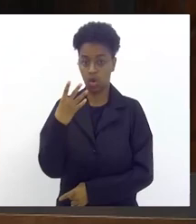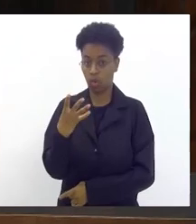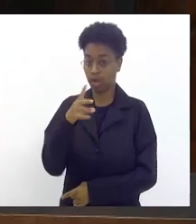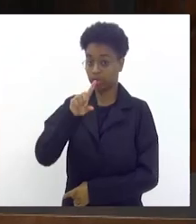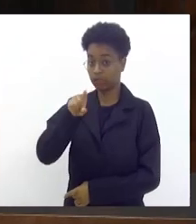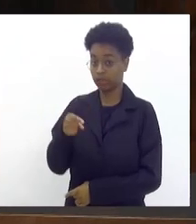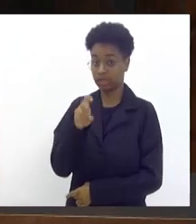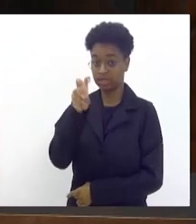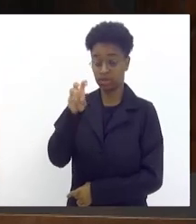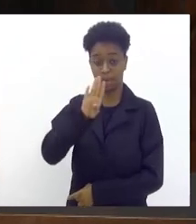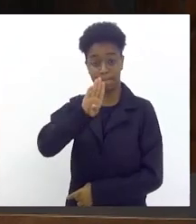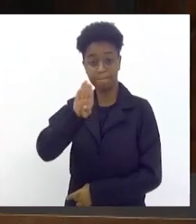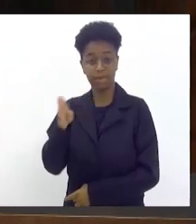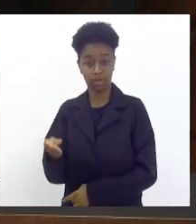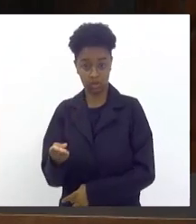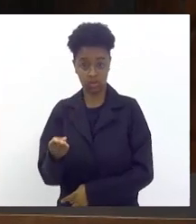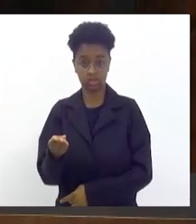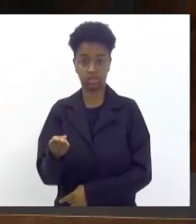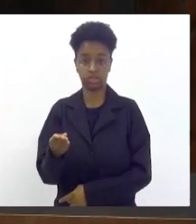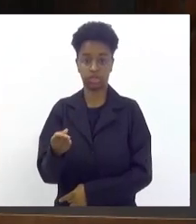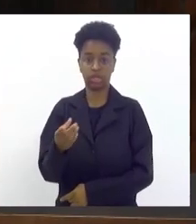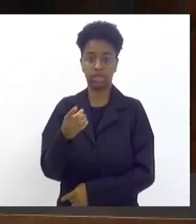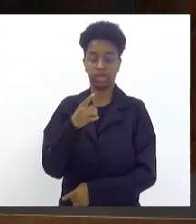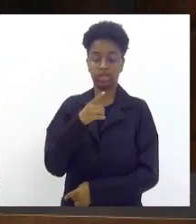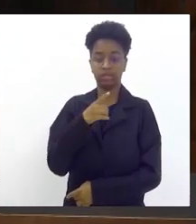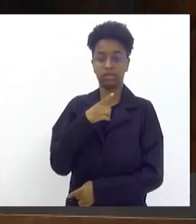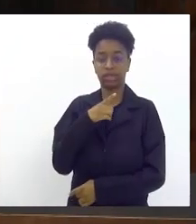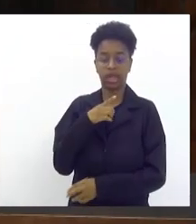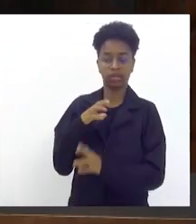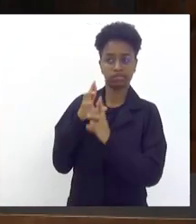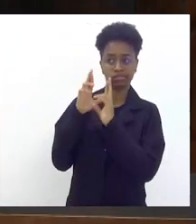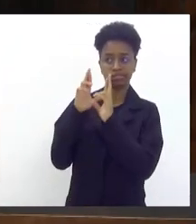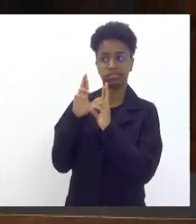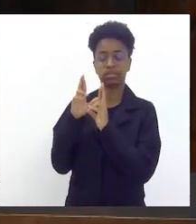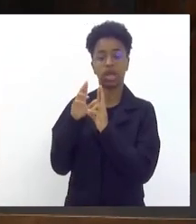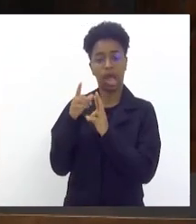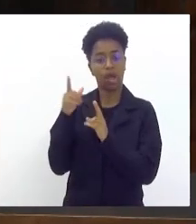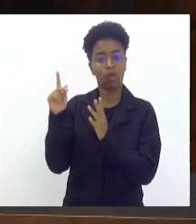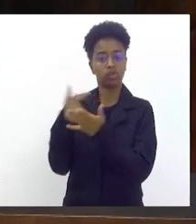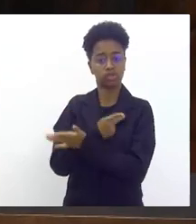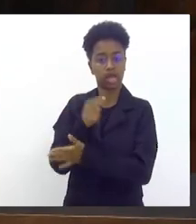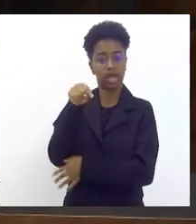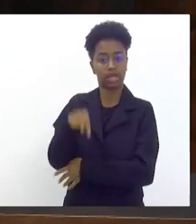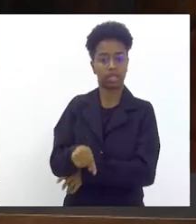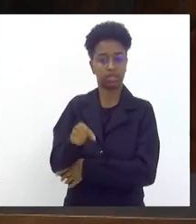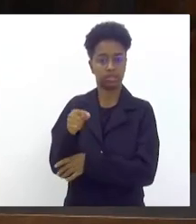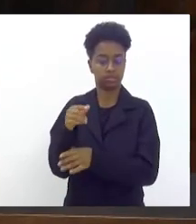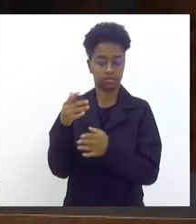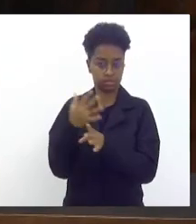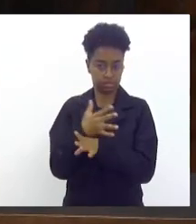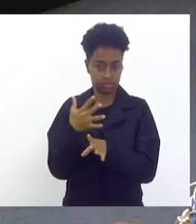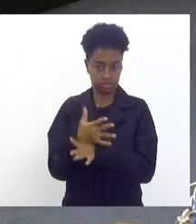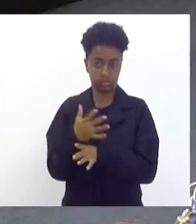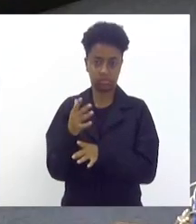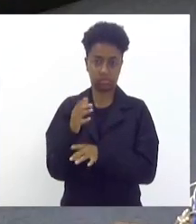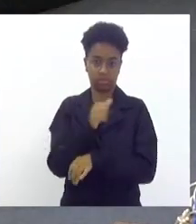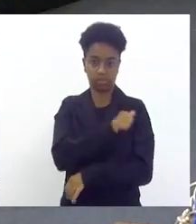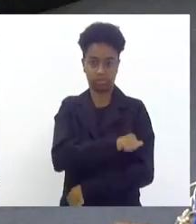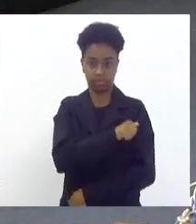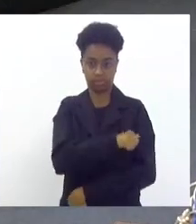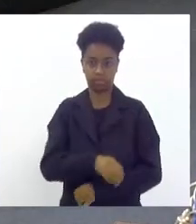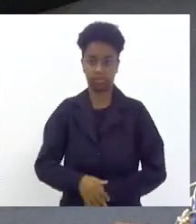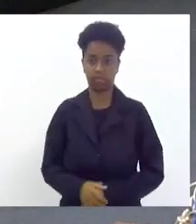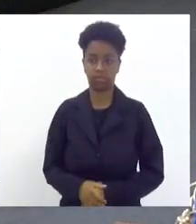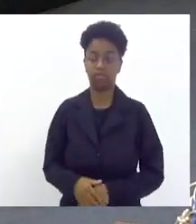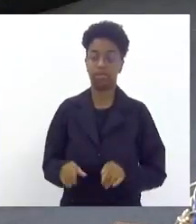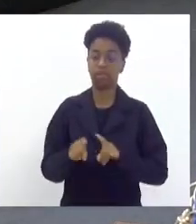bilhões é quanto a RioTour estima que o Carnaval de 2023 movimentou na cidade do Rio de Janeiro. alta